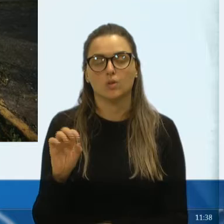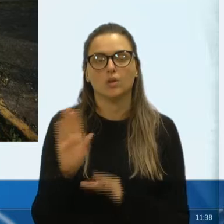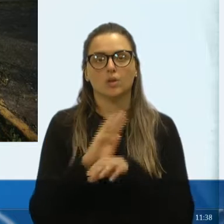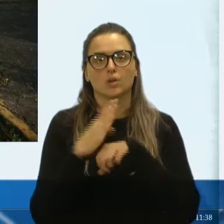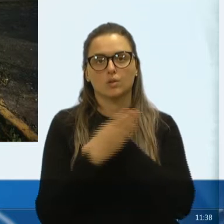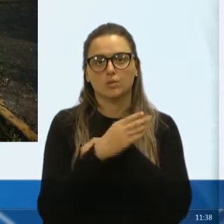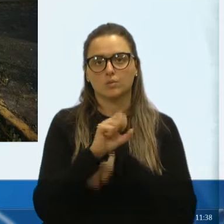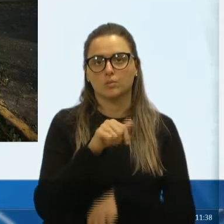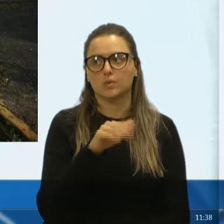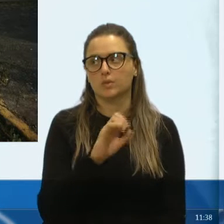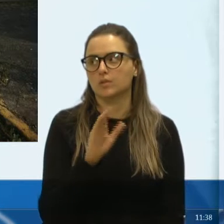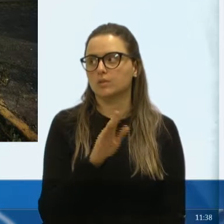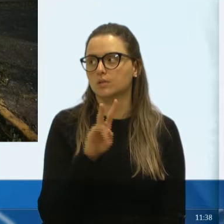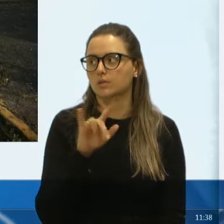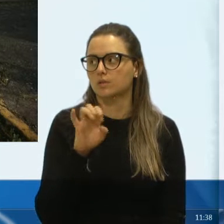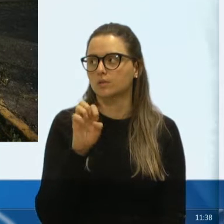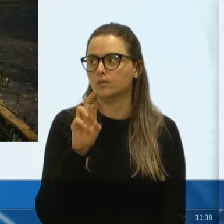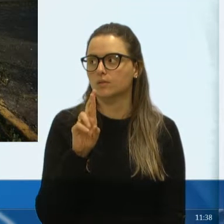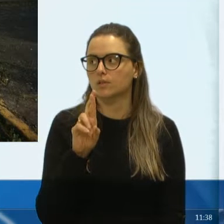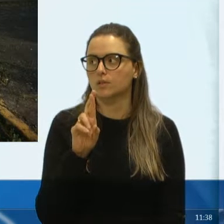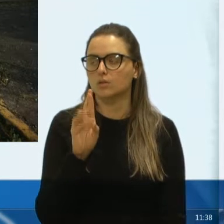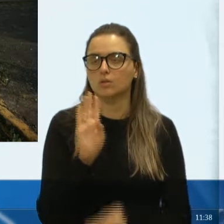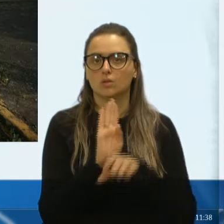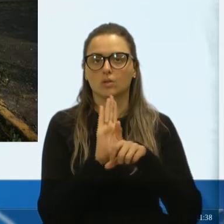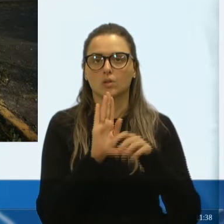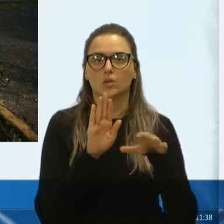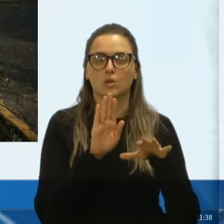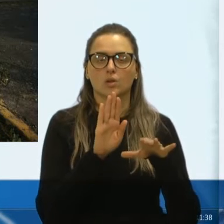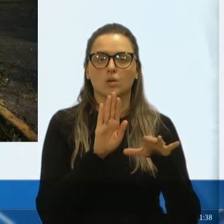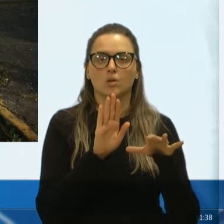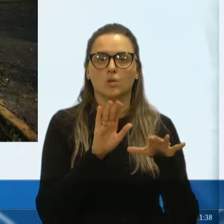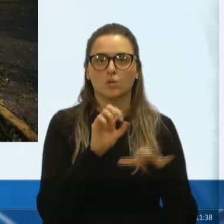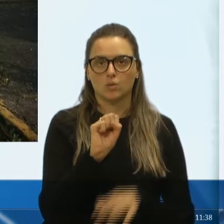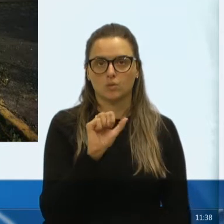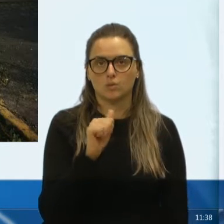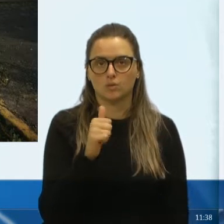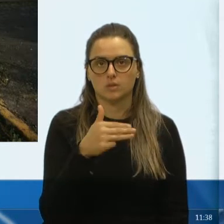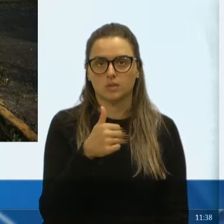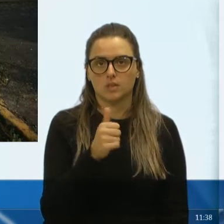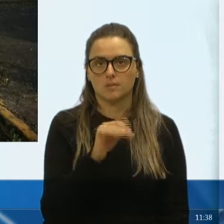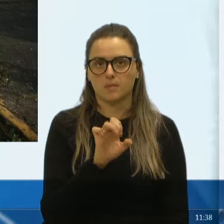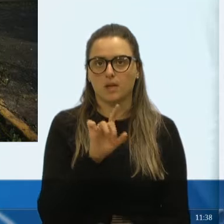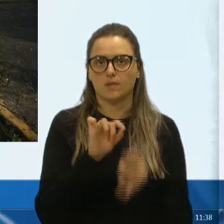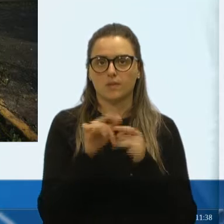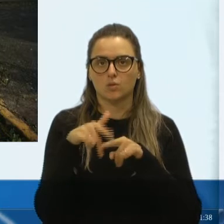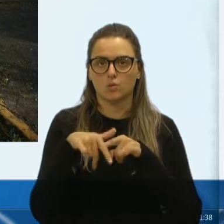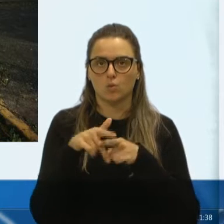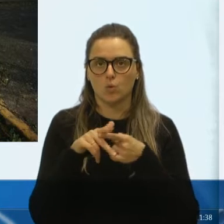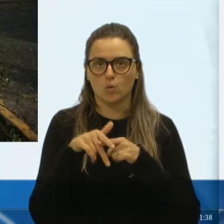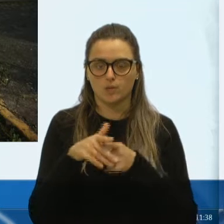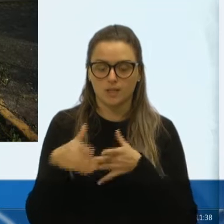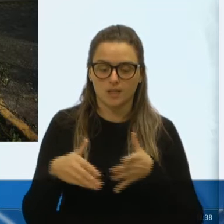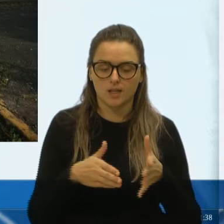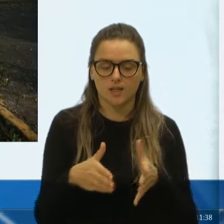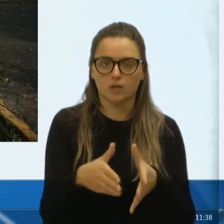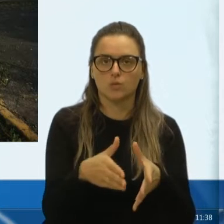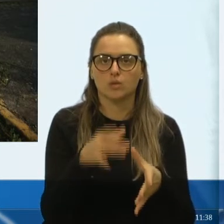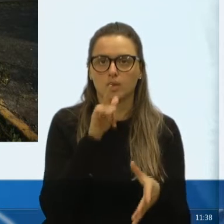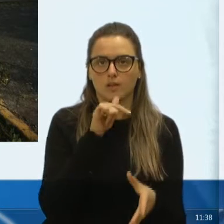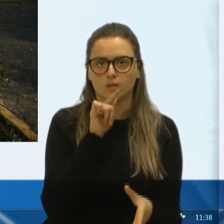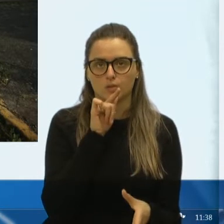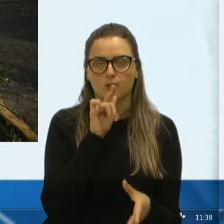Vítor Coab, que é onde o Samai tinha feito um conserto da rede de água. Então, primeiro os moradores